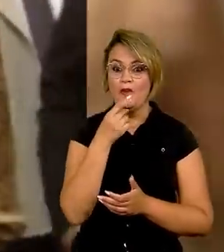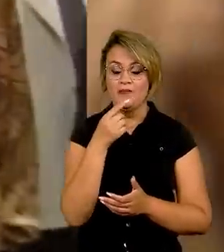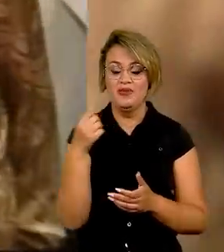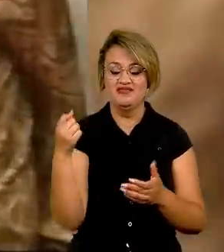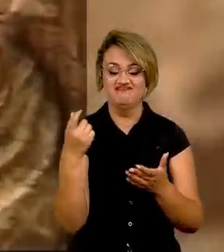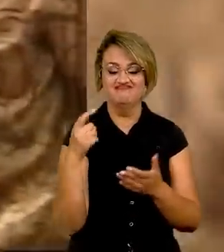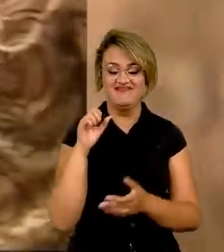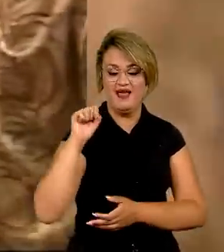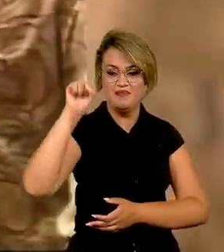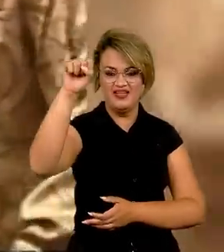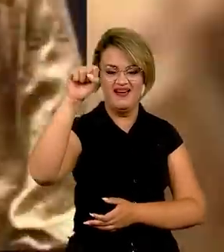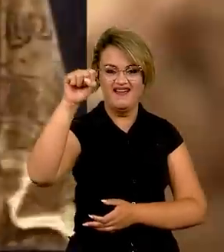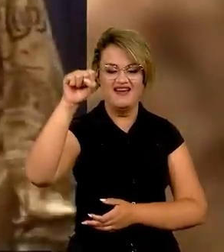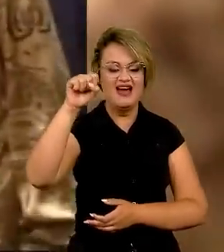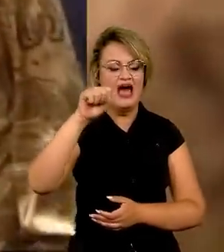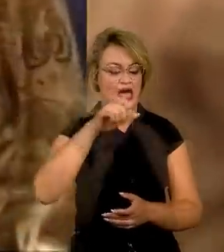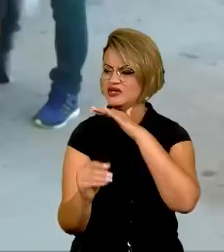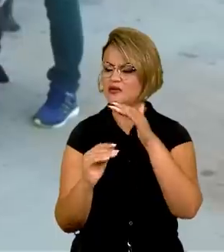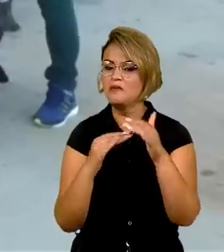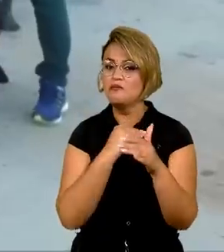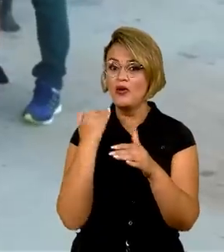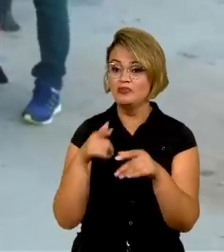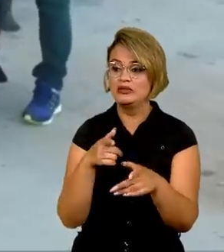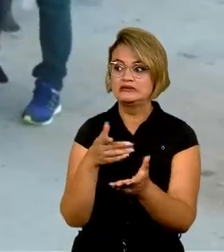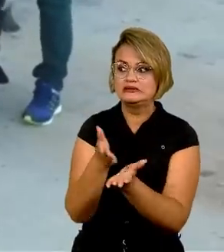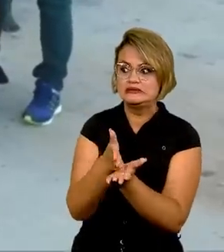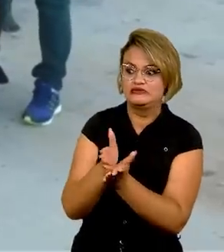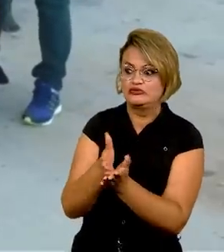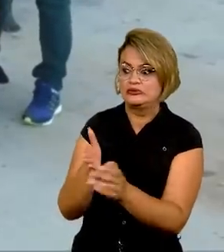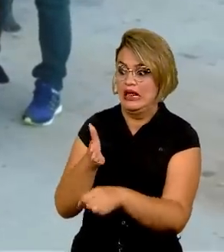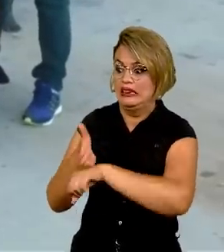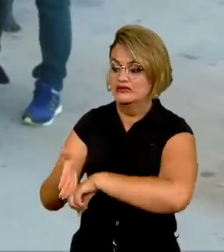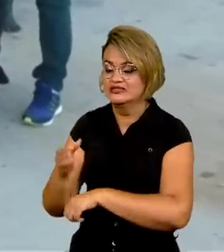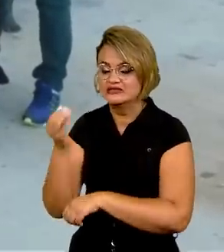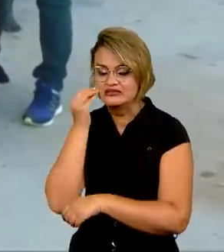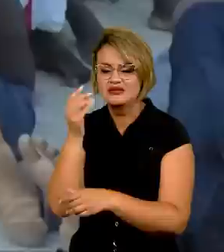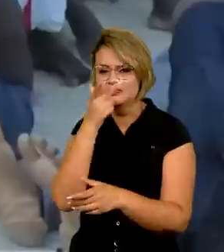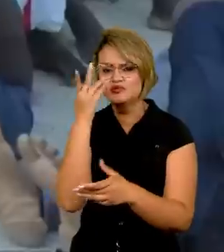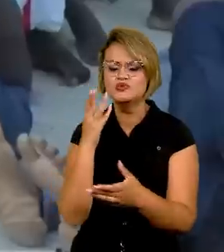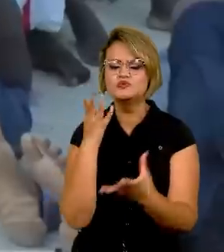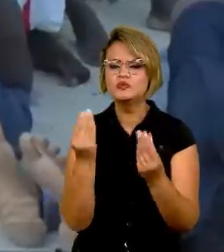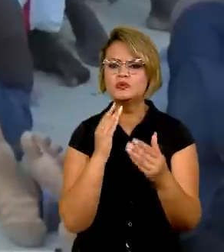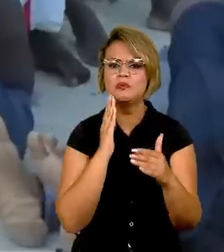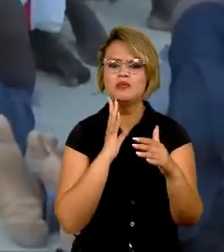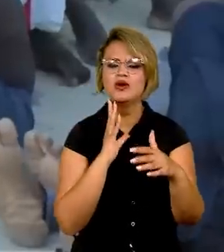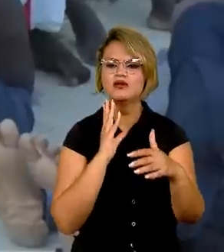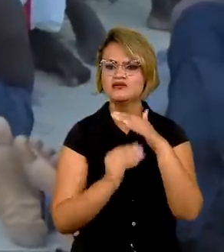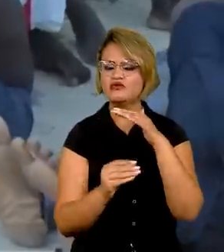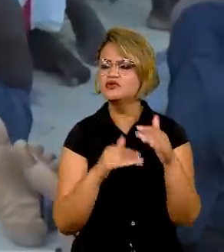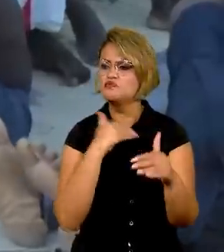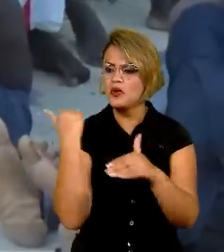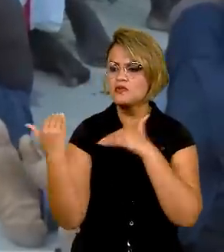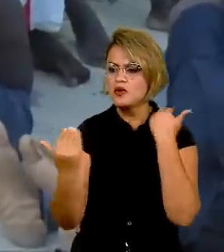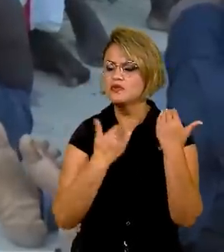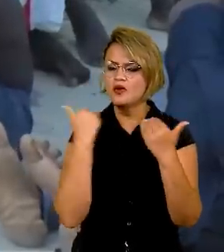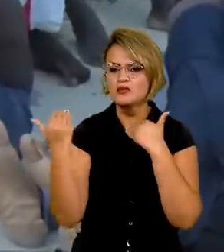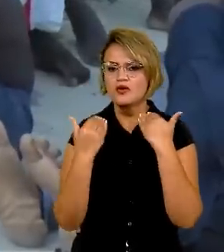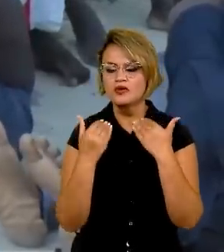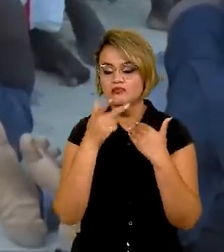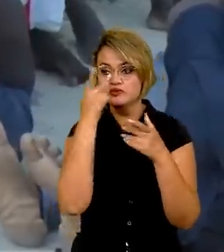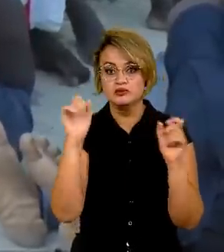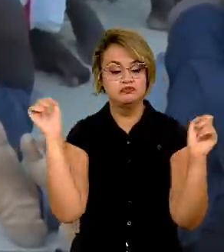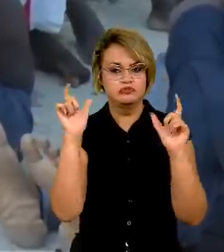da África, que salvou a África. Se você pensar na crise de refugiados, a quantidade de pessoas que morrem tentando atravessar o mar